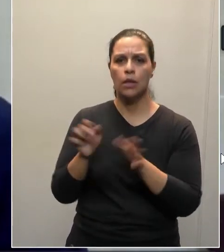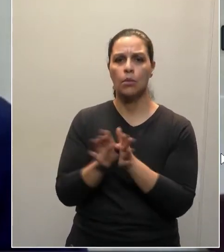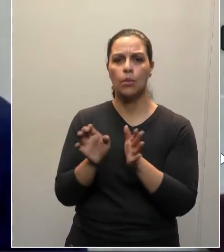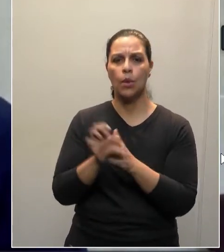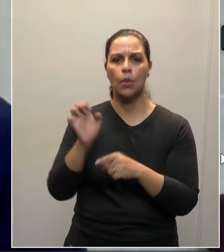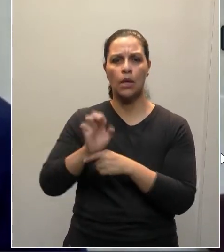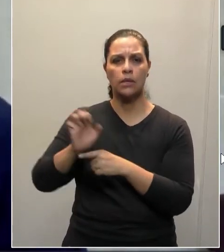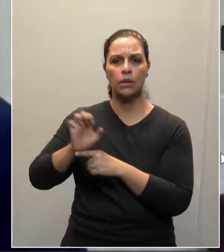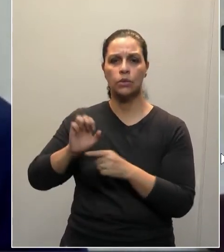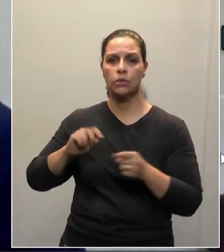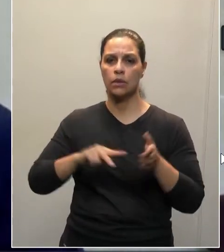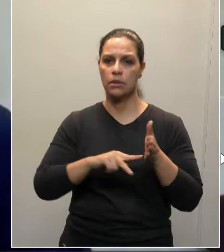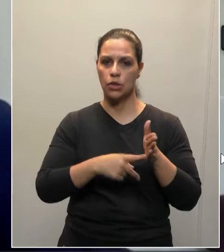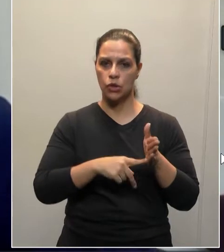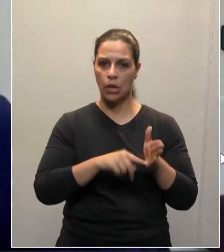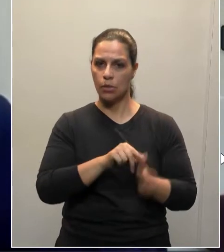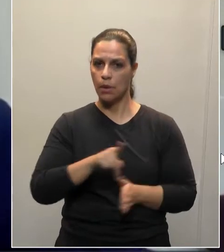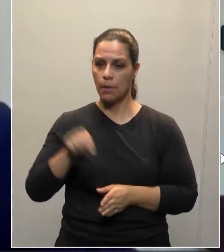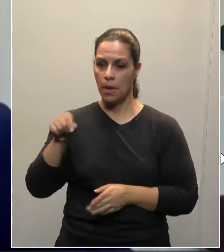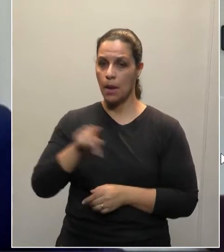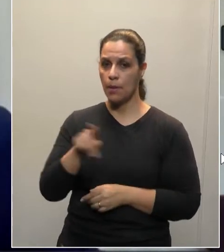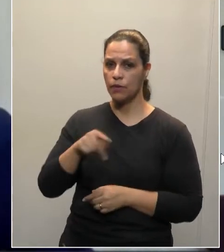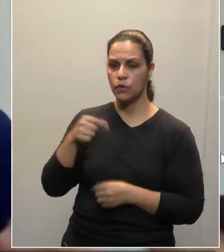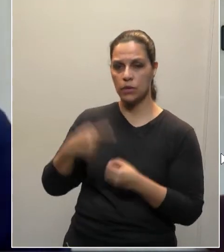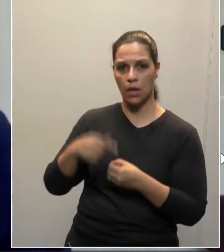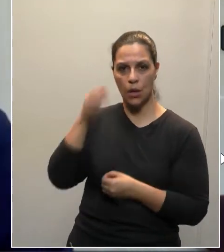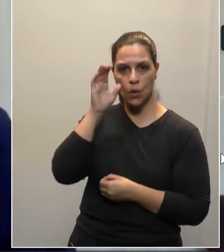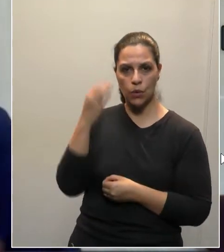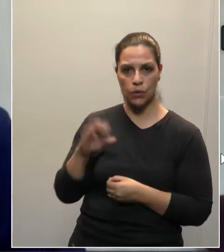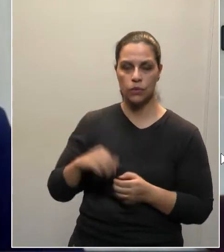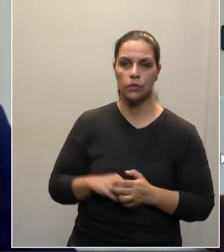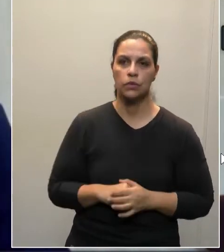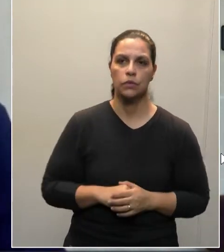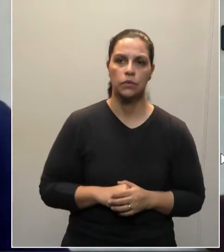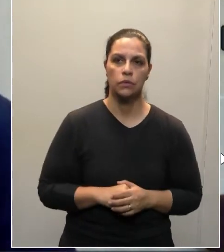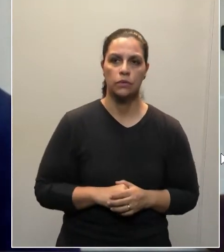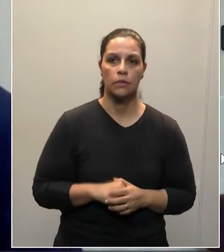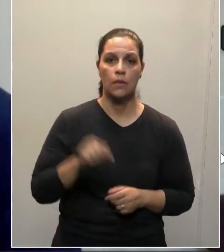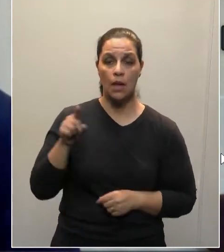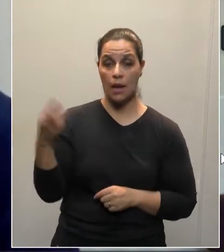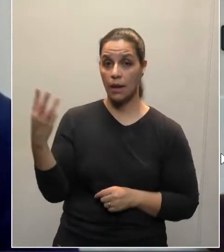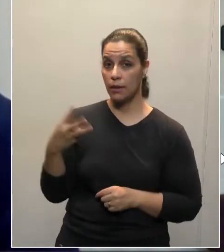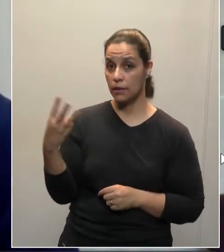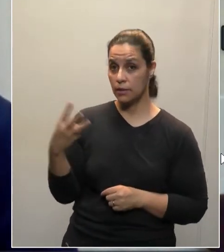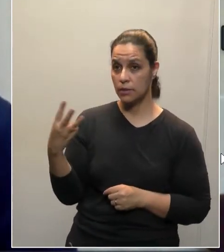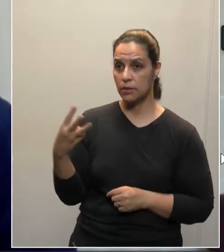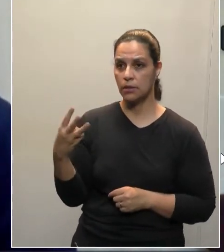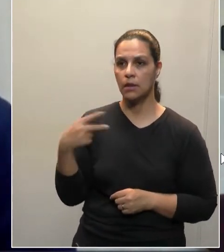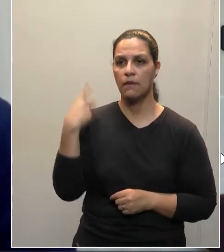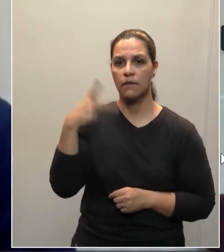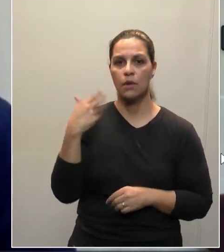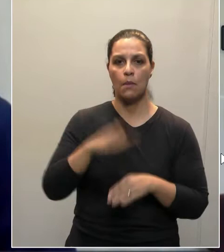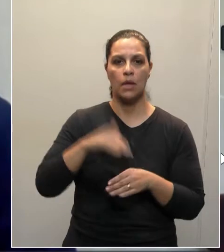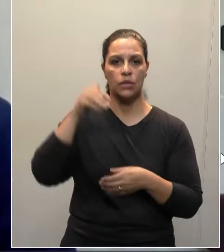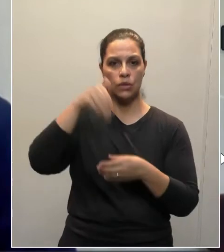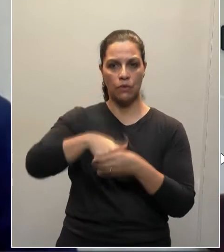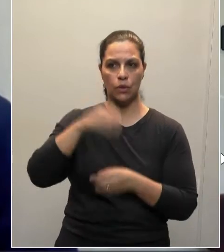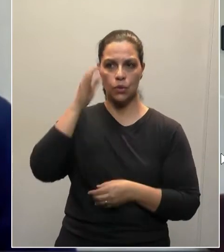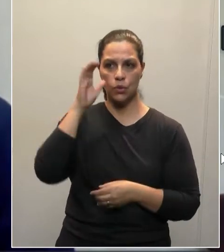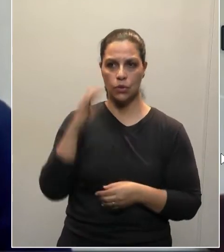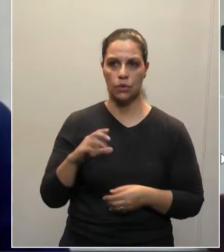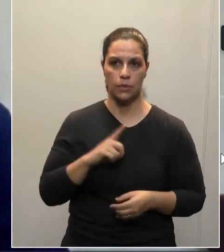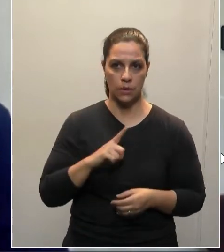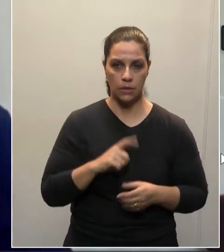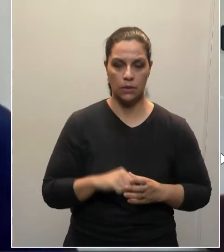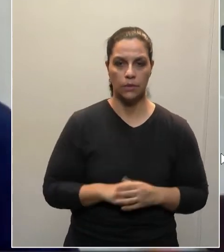estadual da PP Sindicato. professora da cidade de Curitiba, foi a terceira vereadora mais votada em Curitiba,